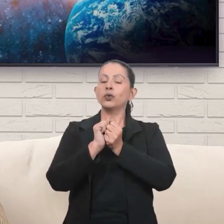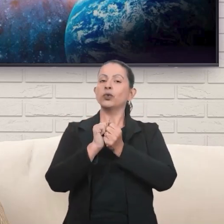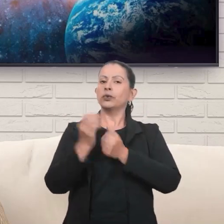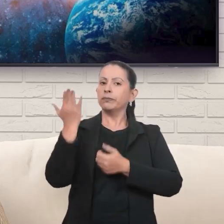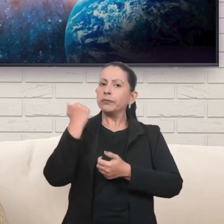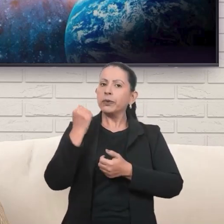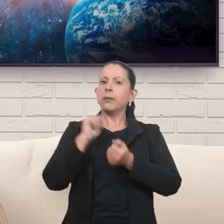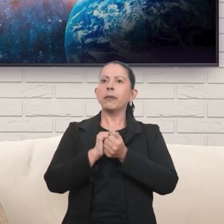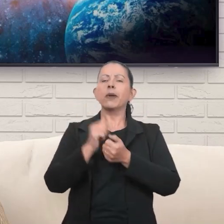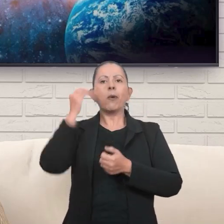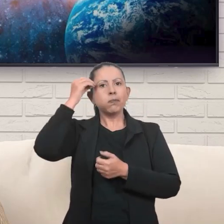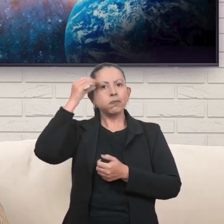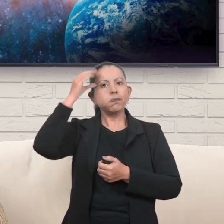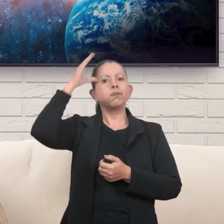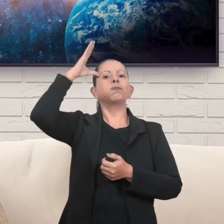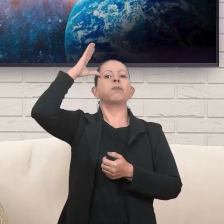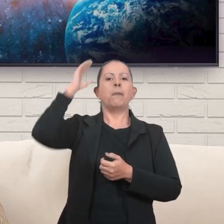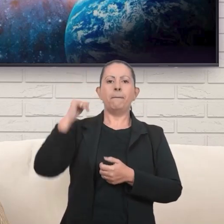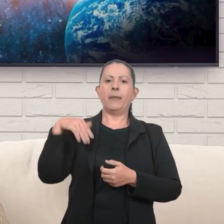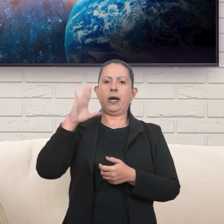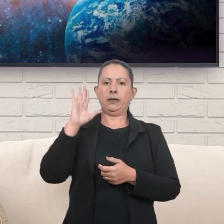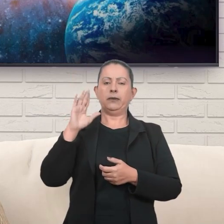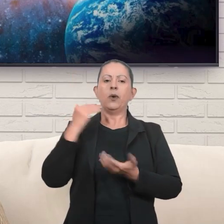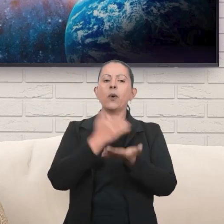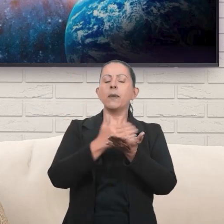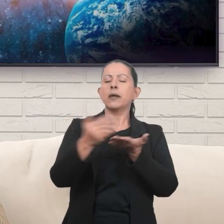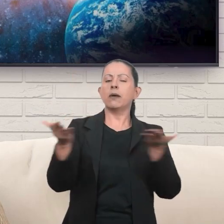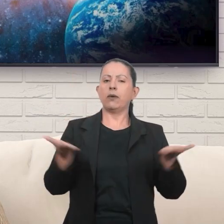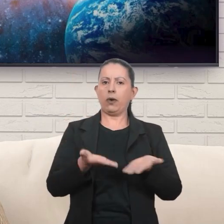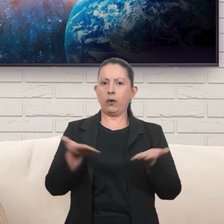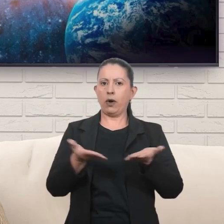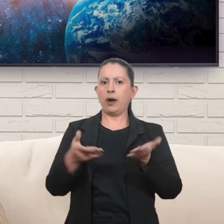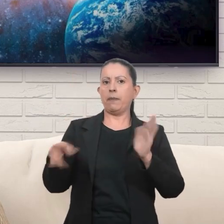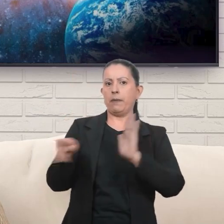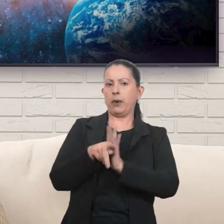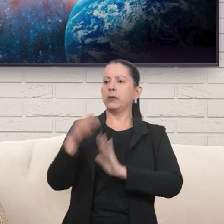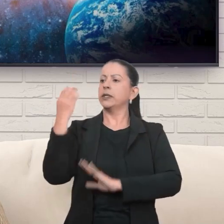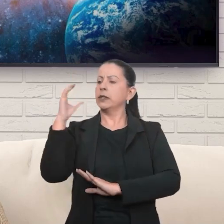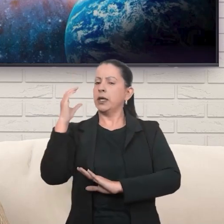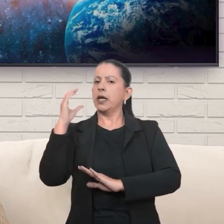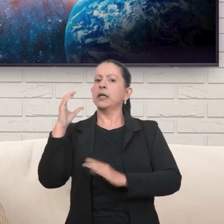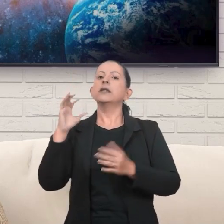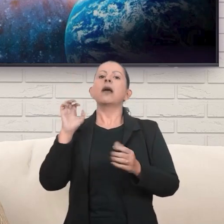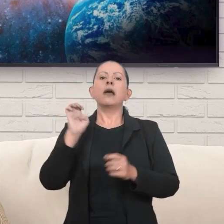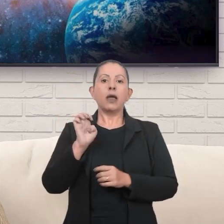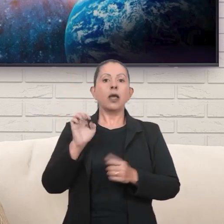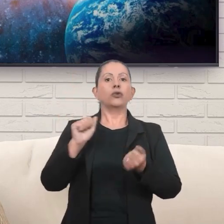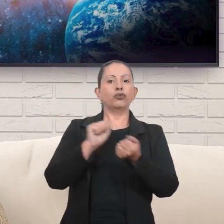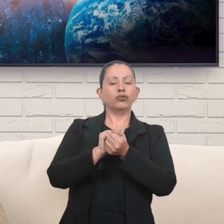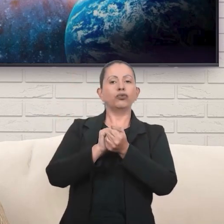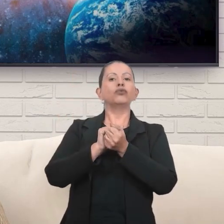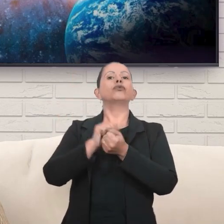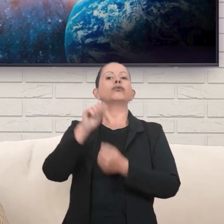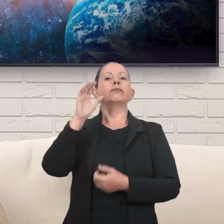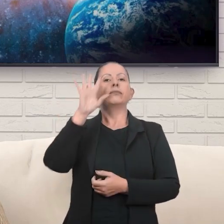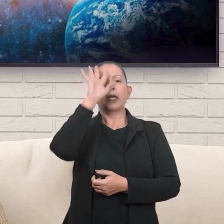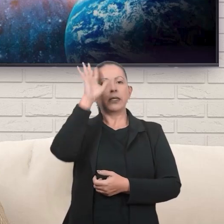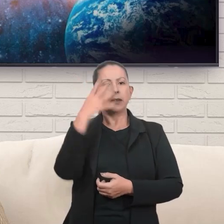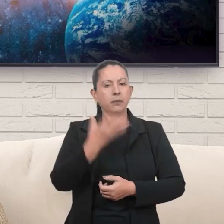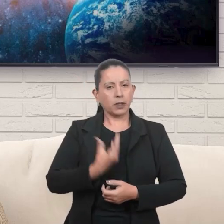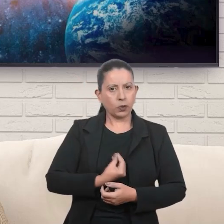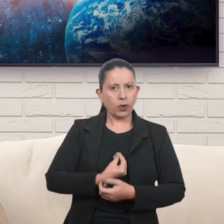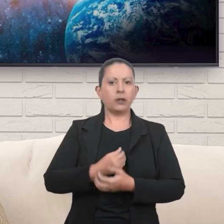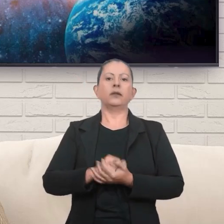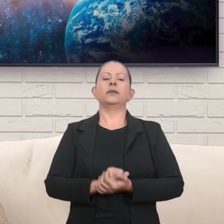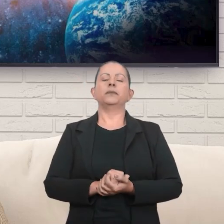Embarque comigo nessa grande aventura em busca de conhecimento. Está começando agora o Ciência e